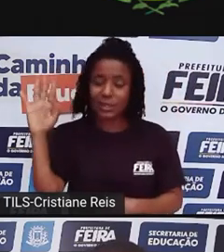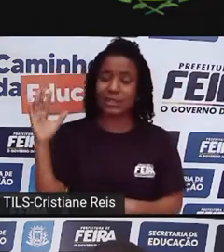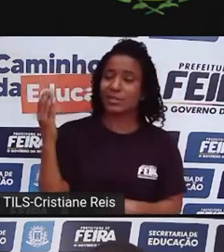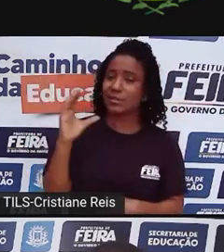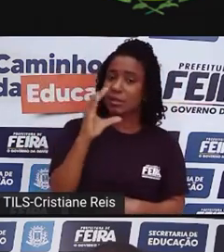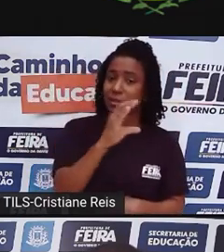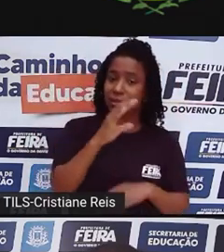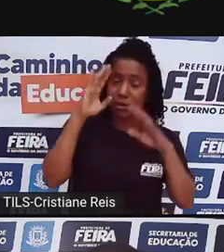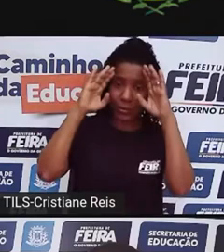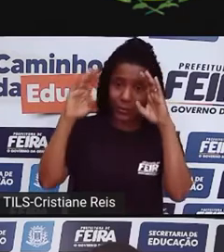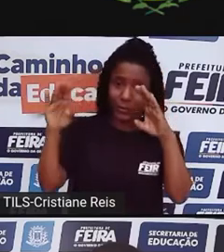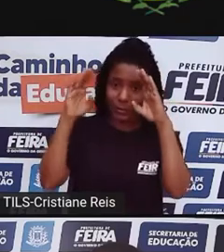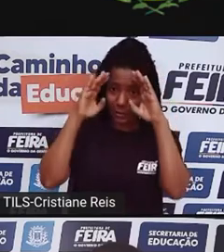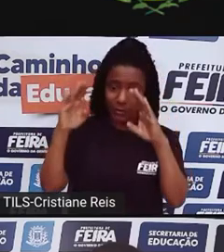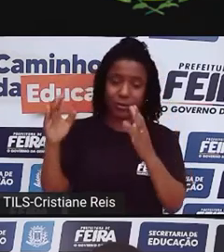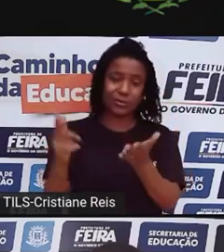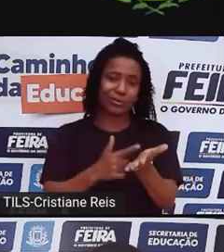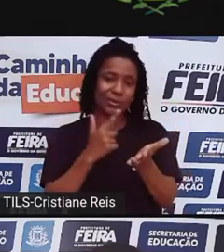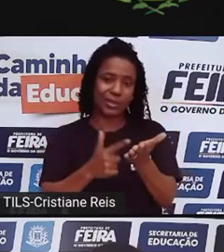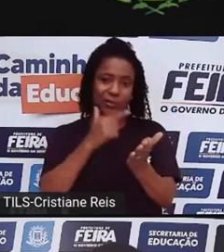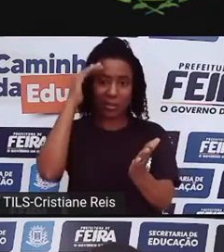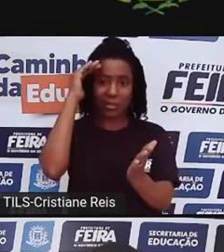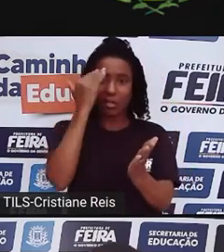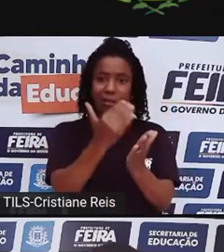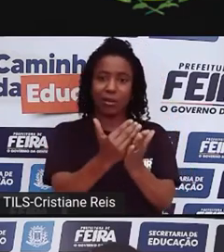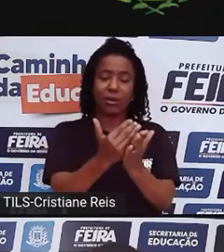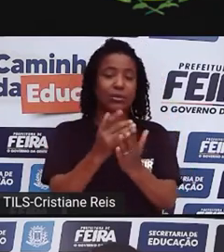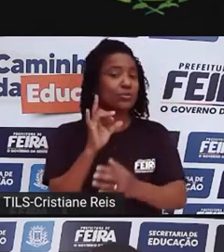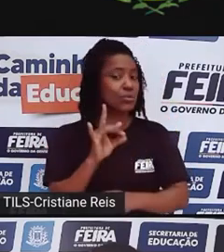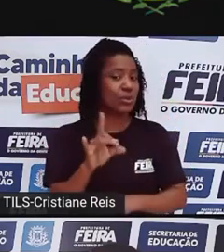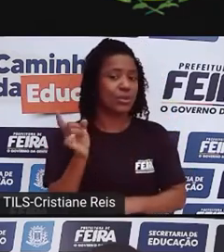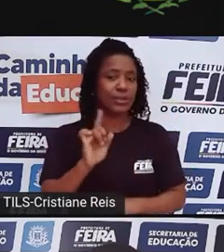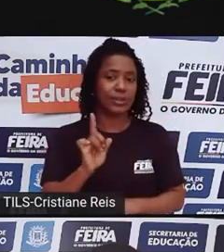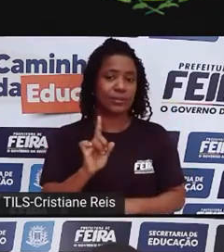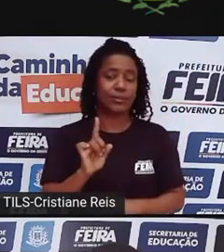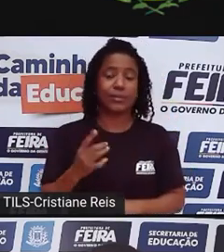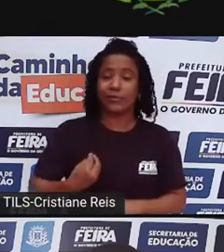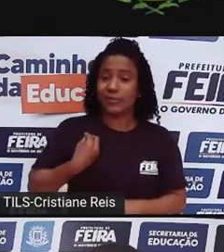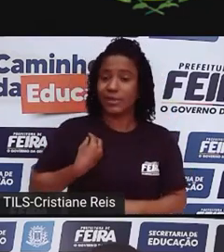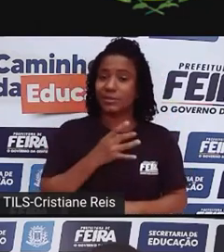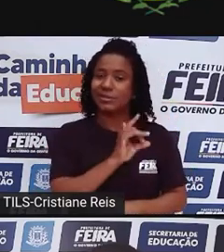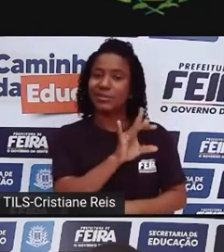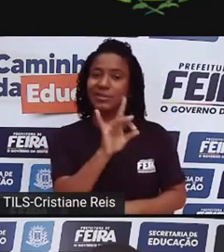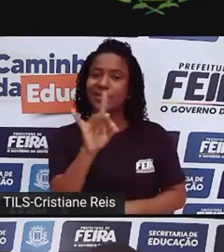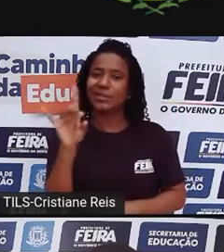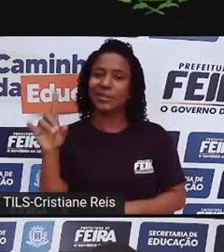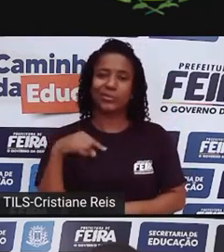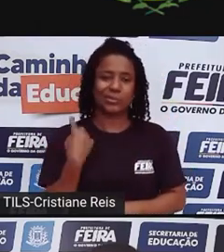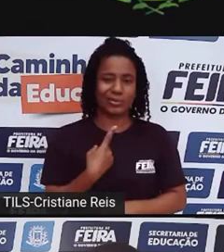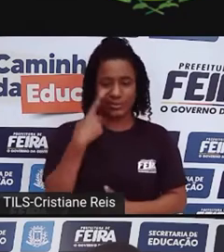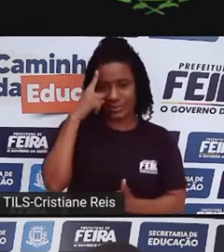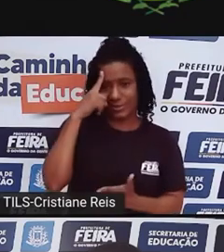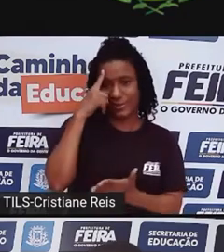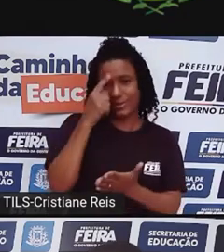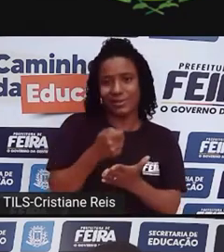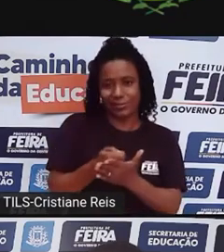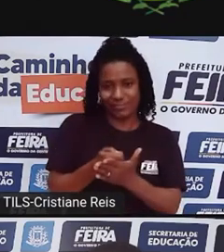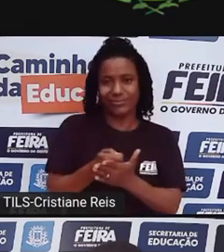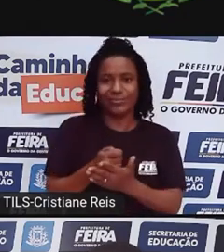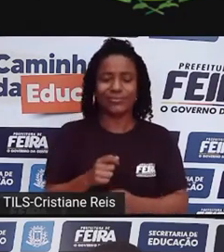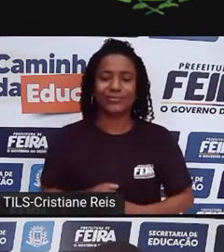que fica só no livro. Não, gente. É no dia a dia da gente. É o que a gente faz da nossa própria existência, o que a gente decide fazer. Na verdade, é